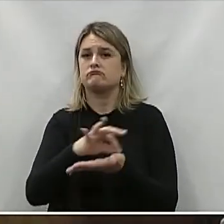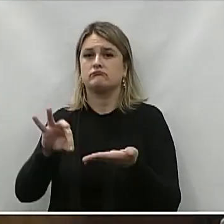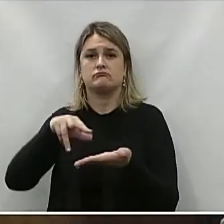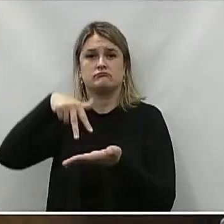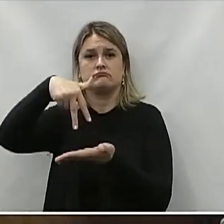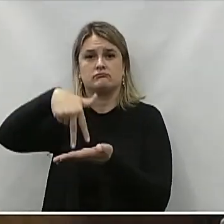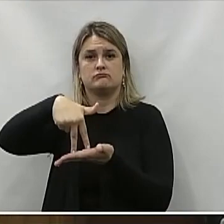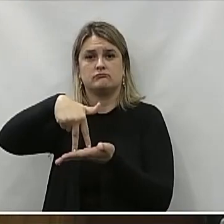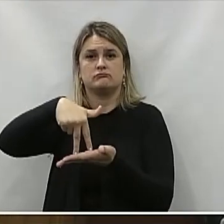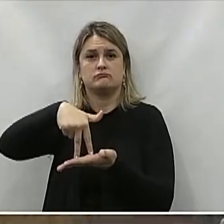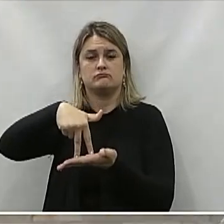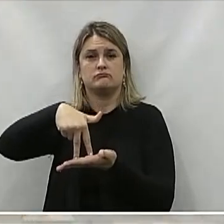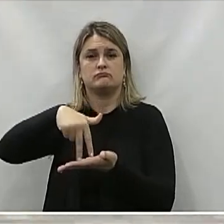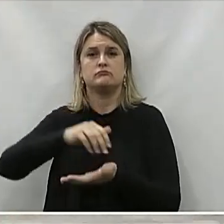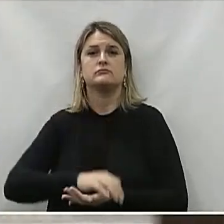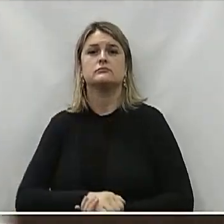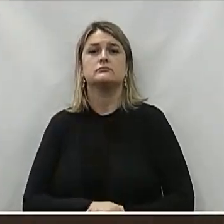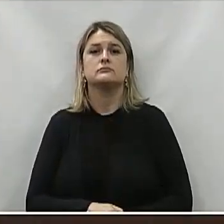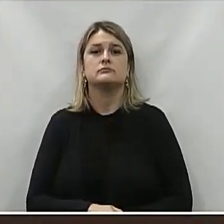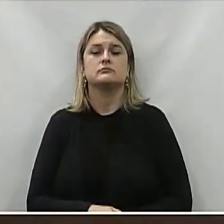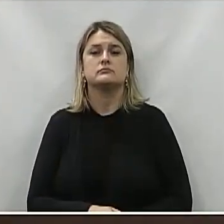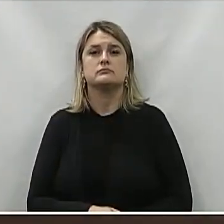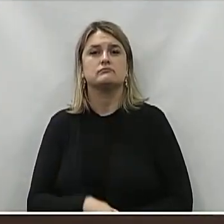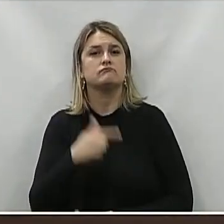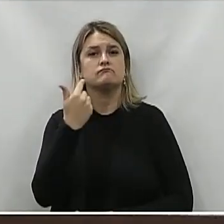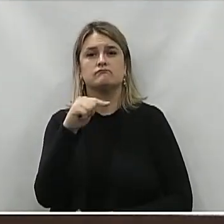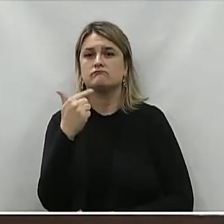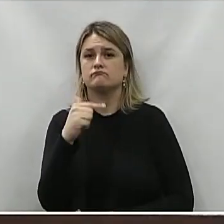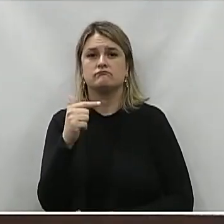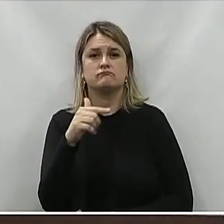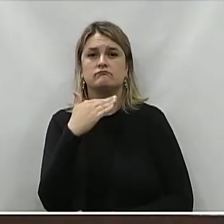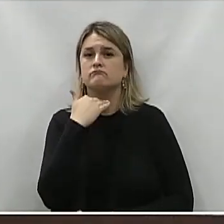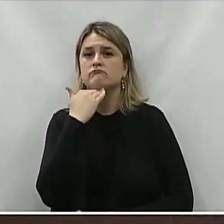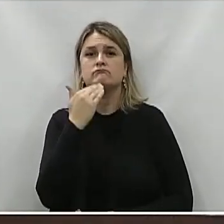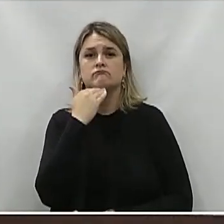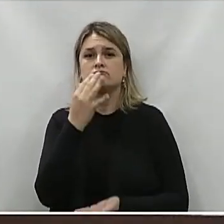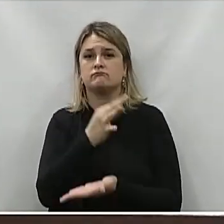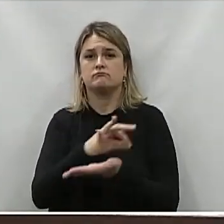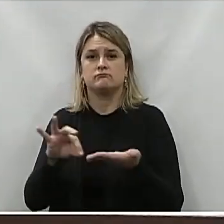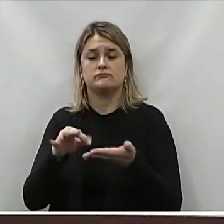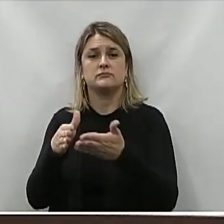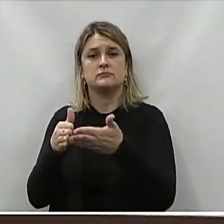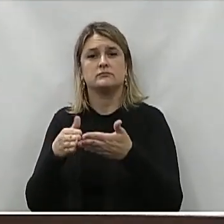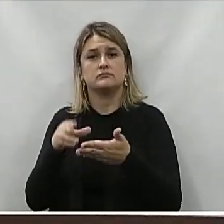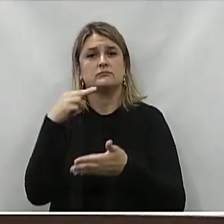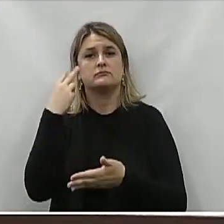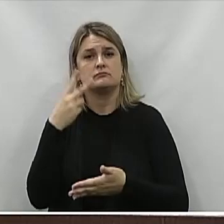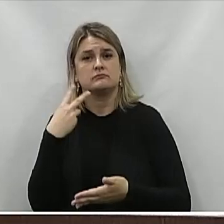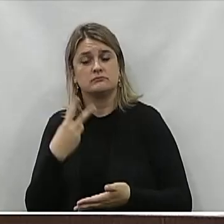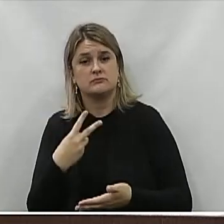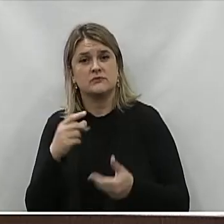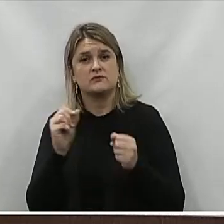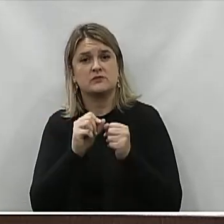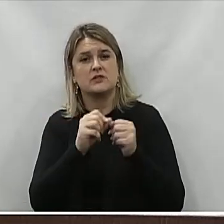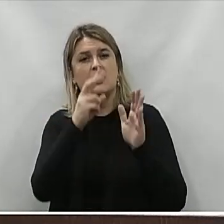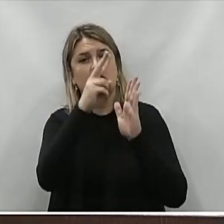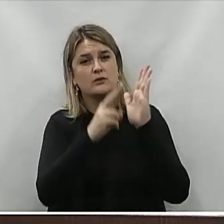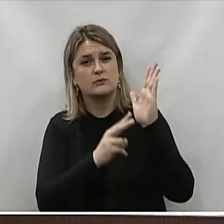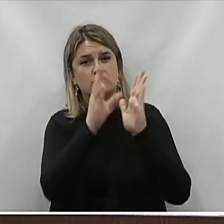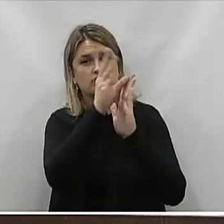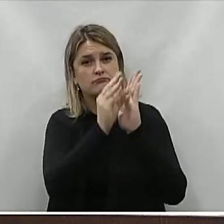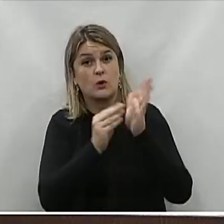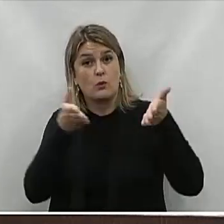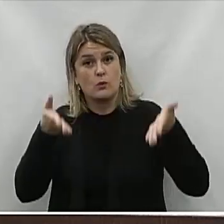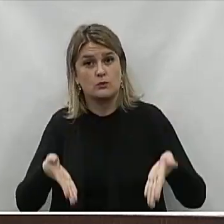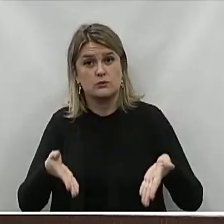Escrito Para a tribuna Popular Não havendo Inscrição Solicito Ao vereador André Para que faça A leitura